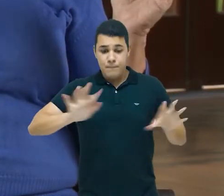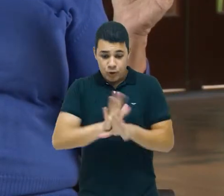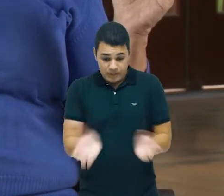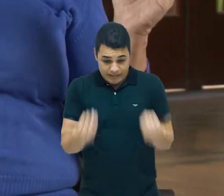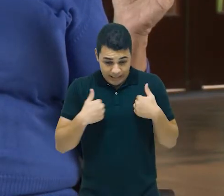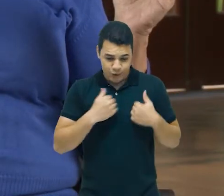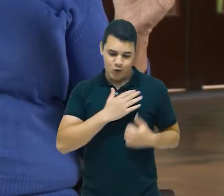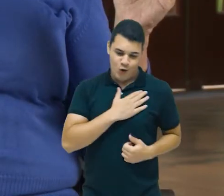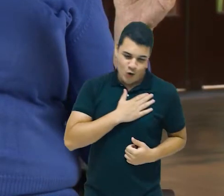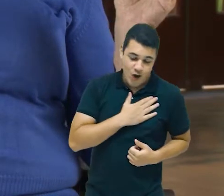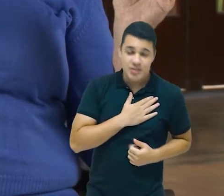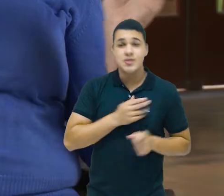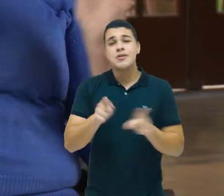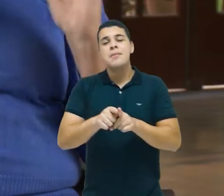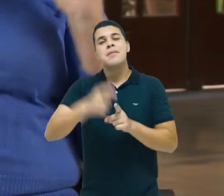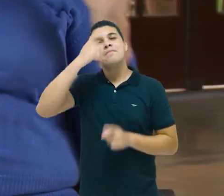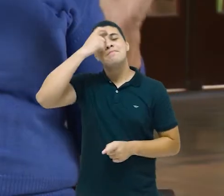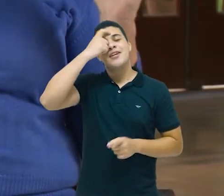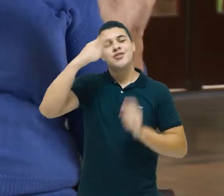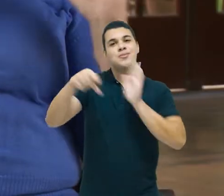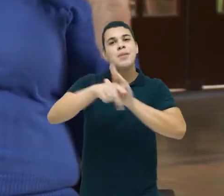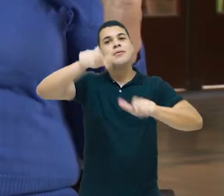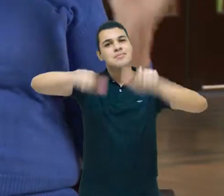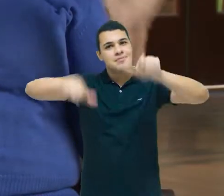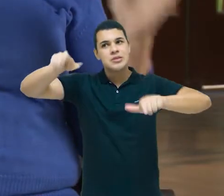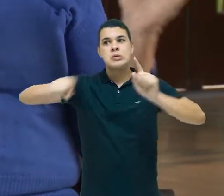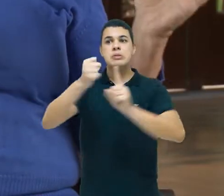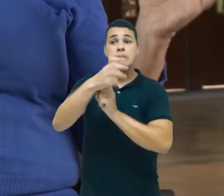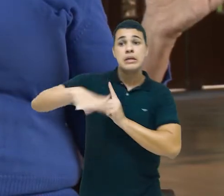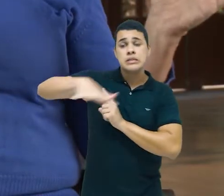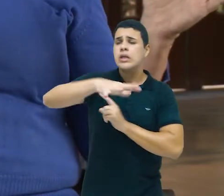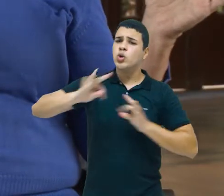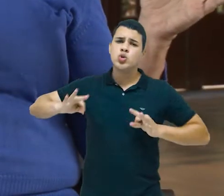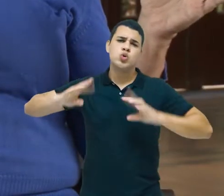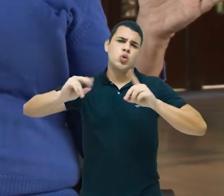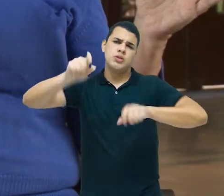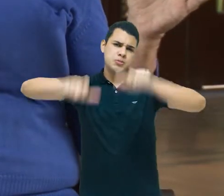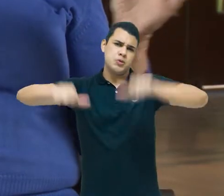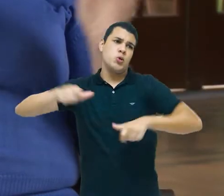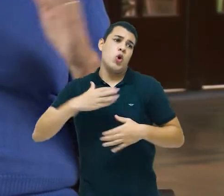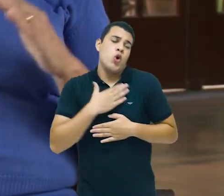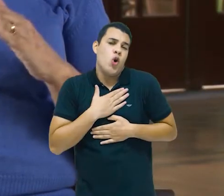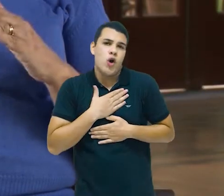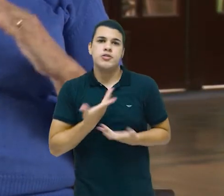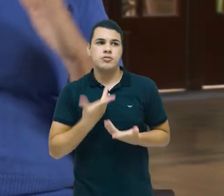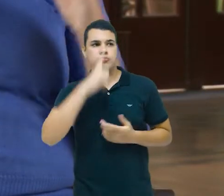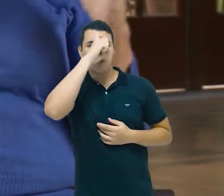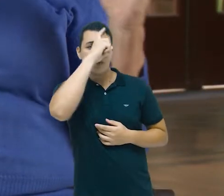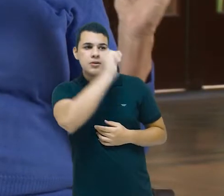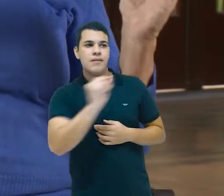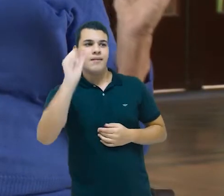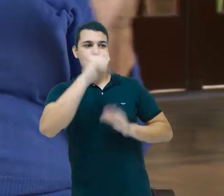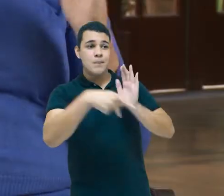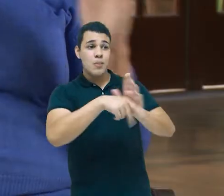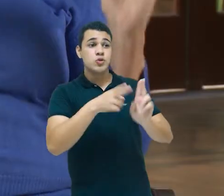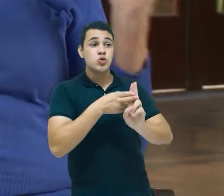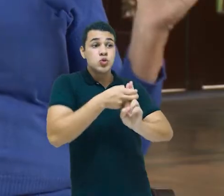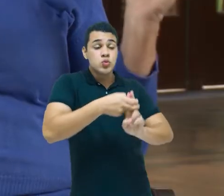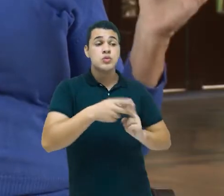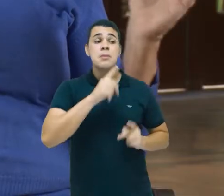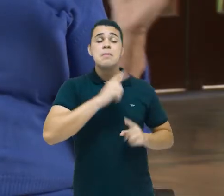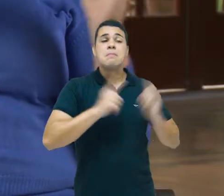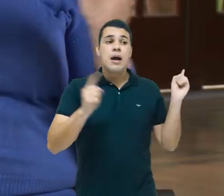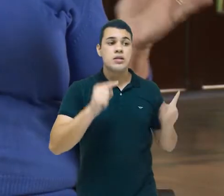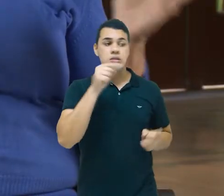mentes dos brasileiros e brasileiras, todos nós gostamos muito do SUS, entretanto, isso não quer